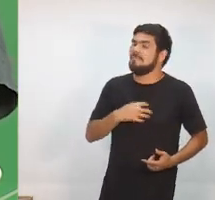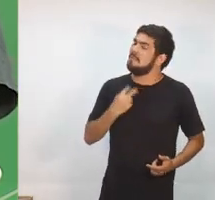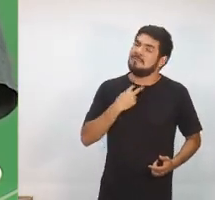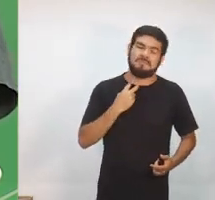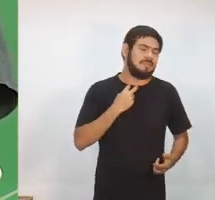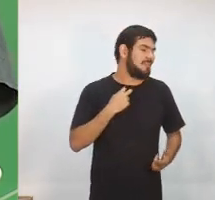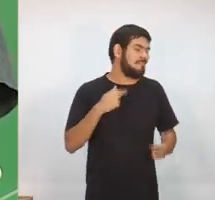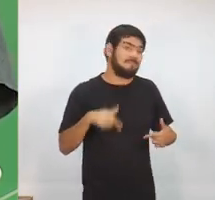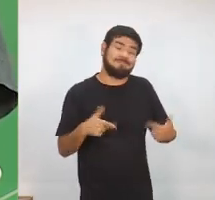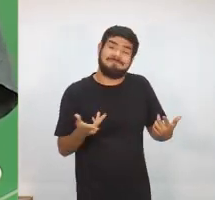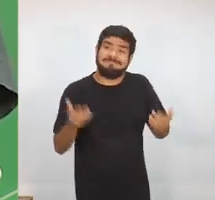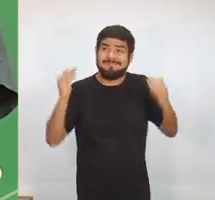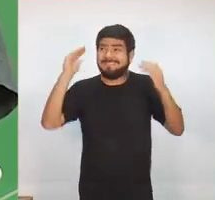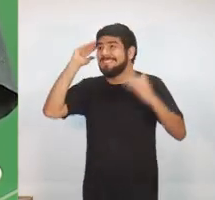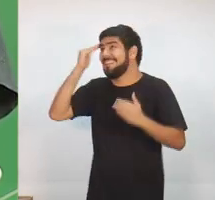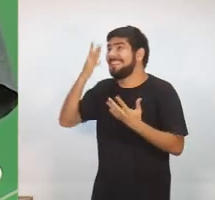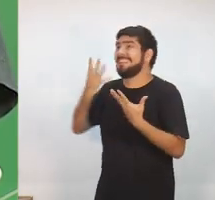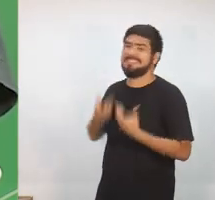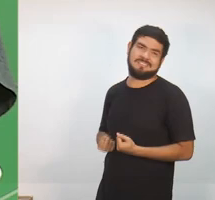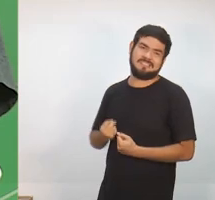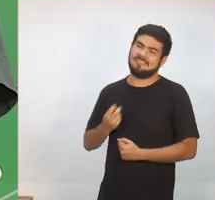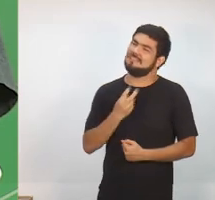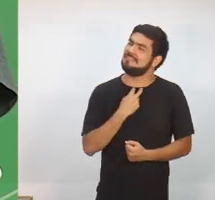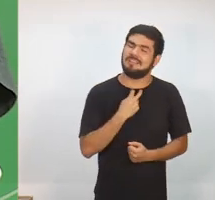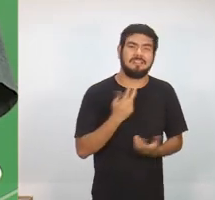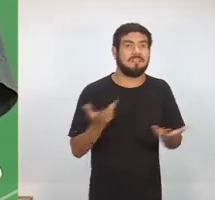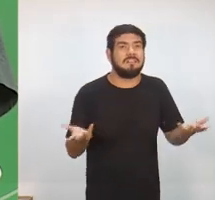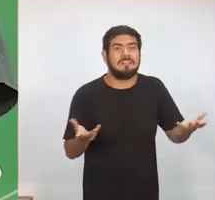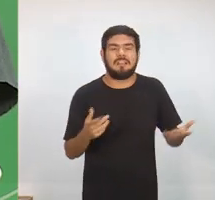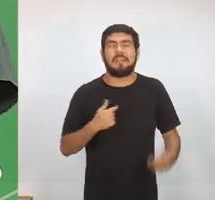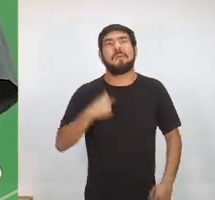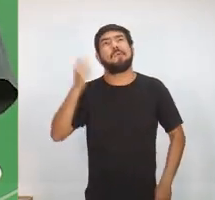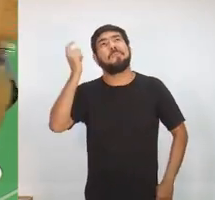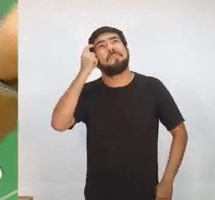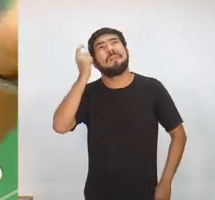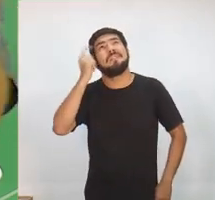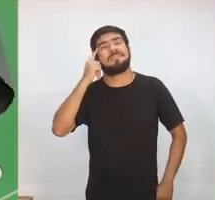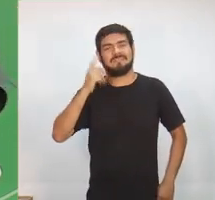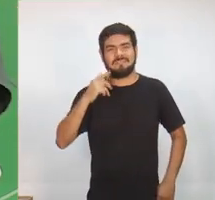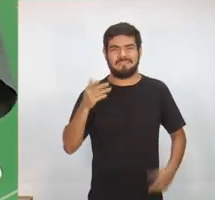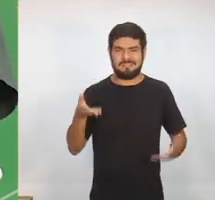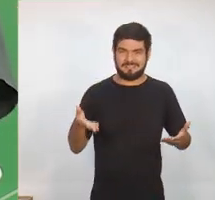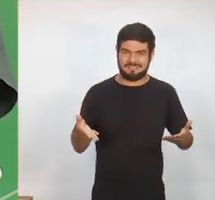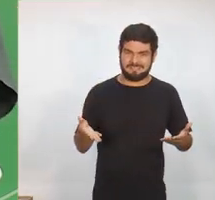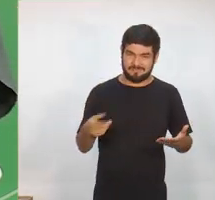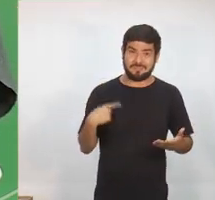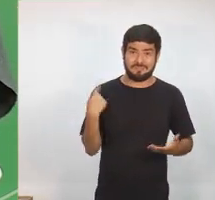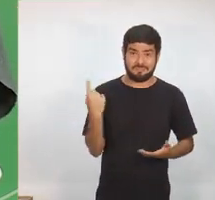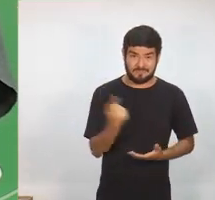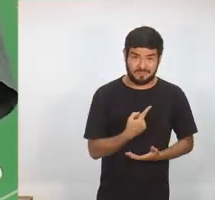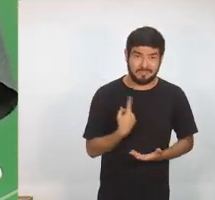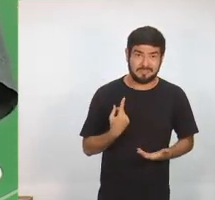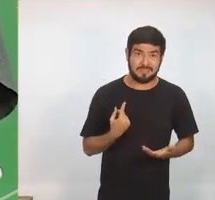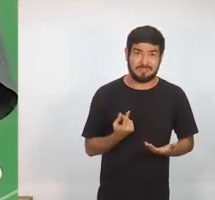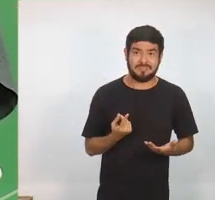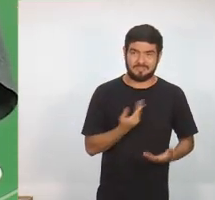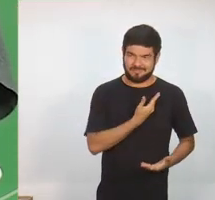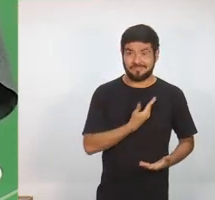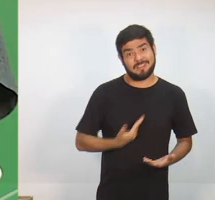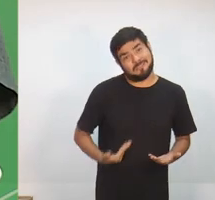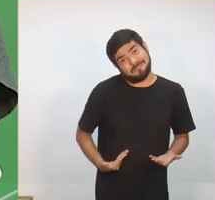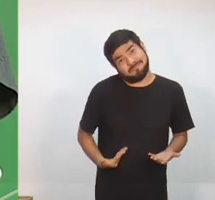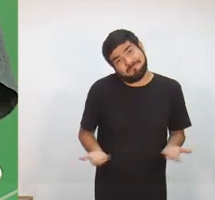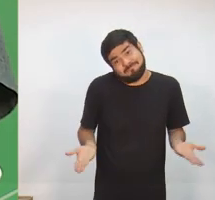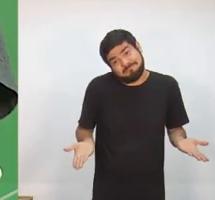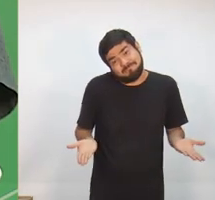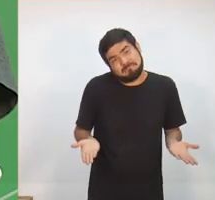compreender e aceitar. É por isso que eu penso que o nosso governador, que